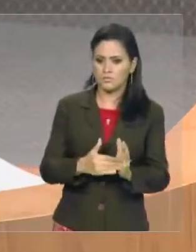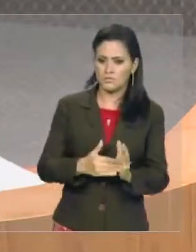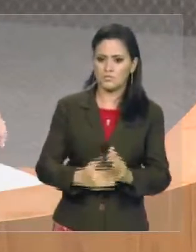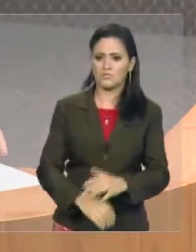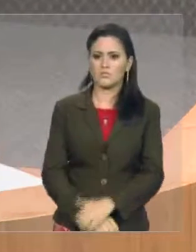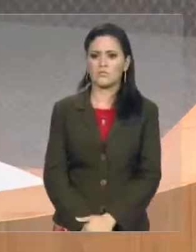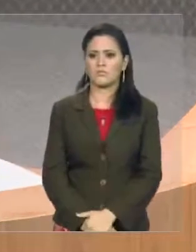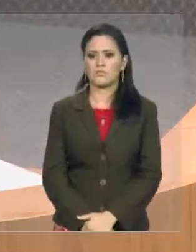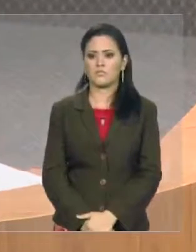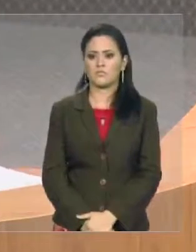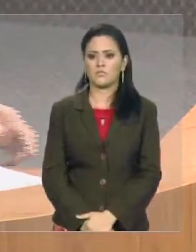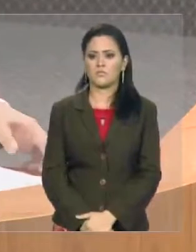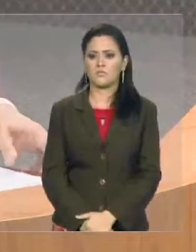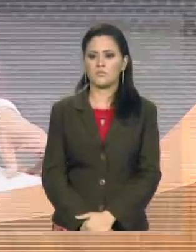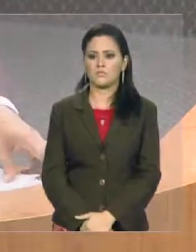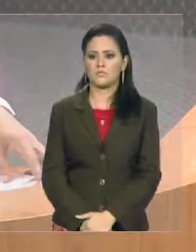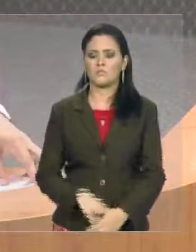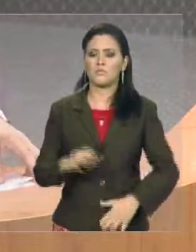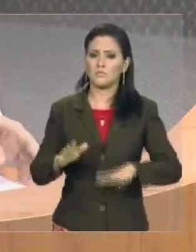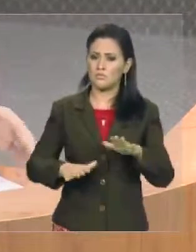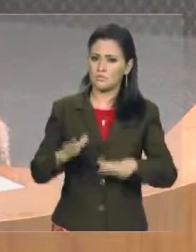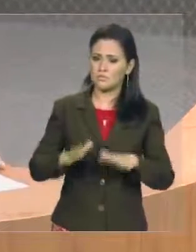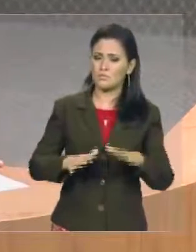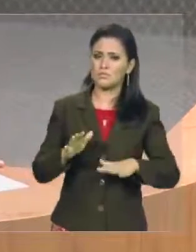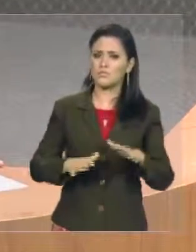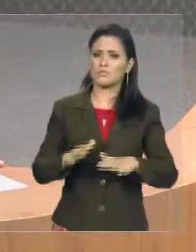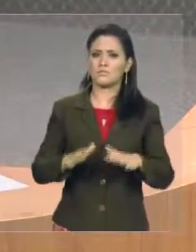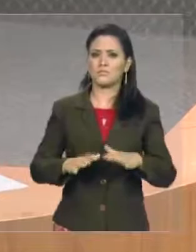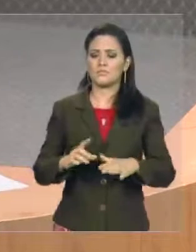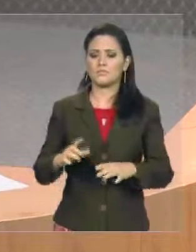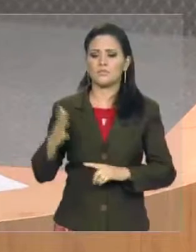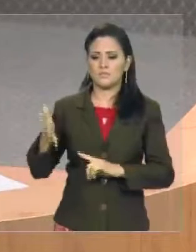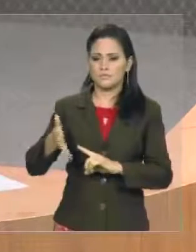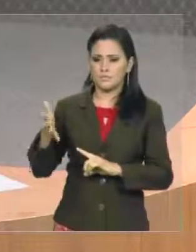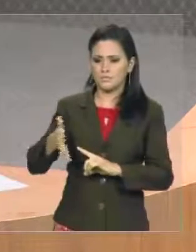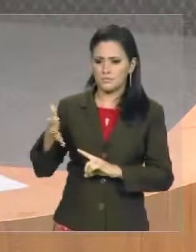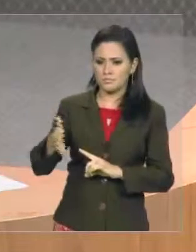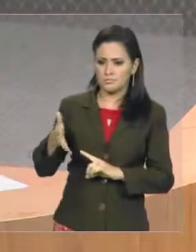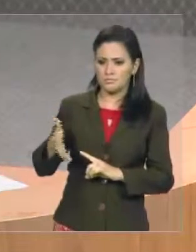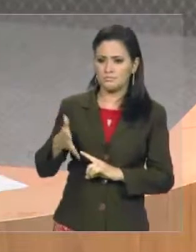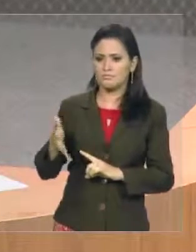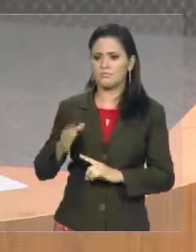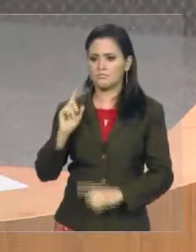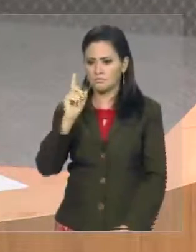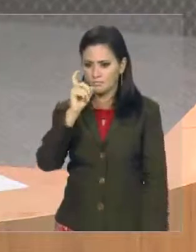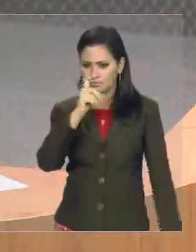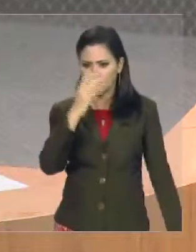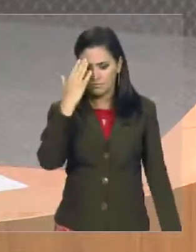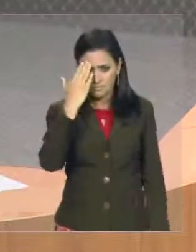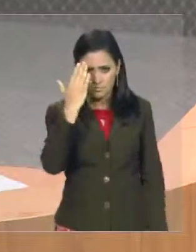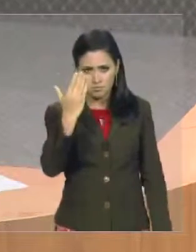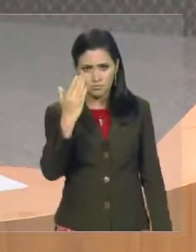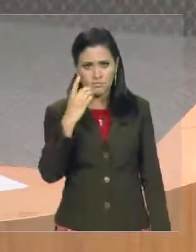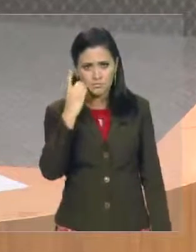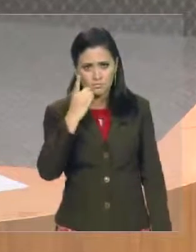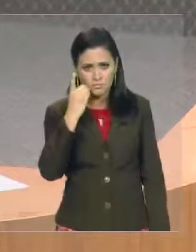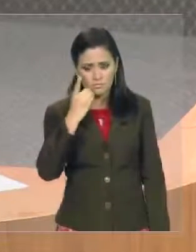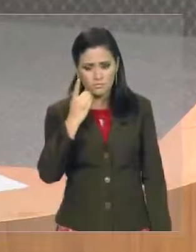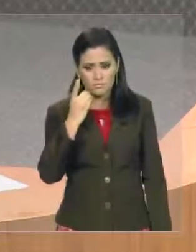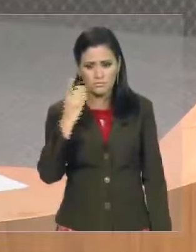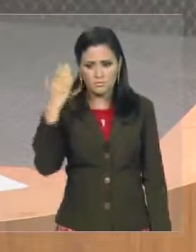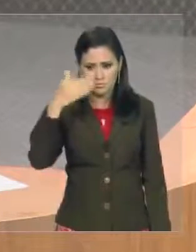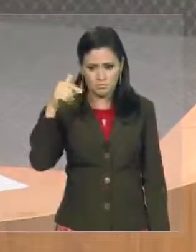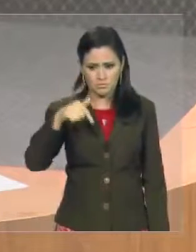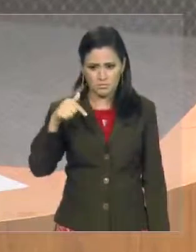insatisfação, que às vezes se torna prejudicado dos nossos pronunciamentos. E agradeço a presença dos deputados que estão aqui, e vou registrar a